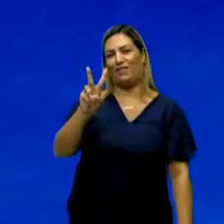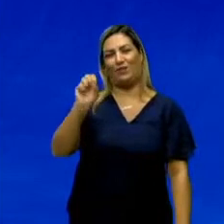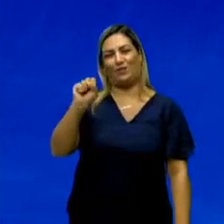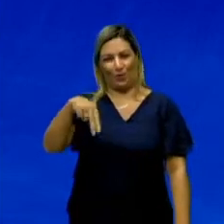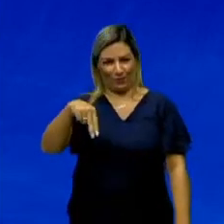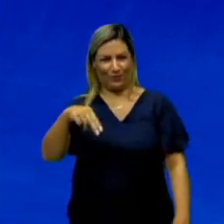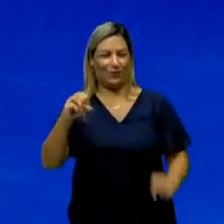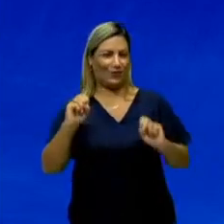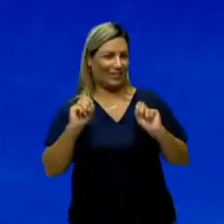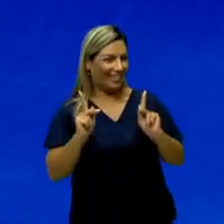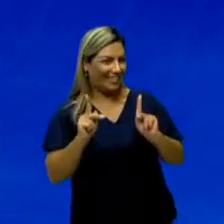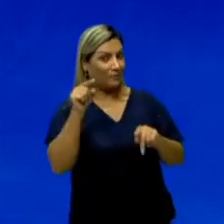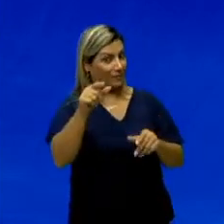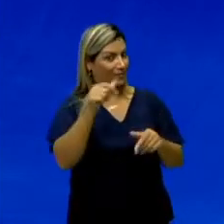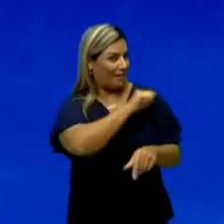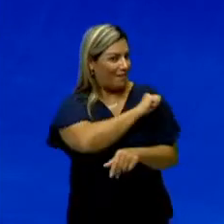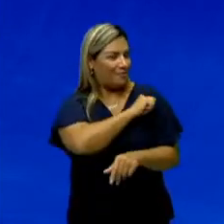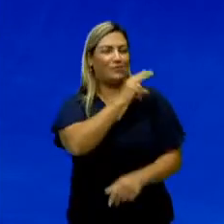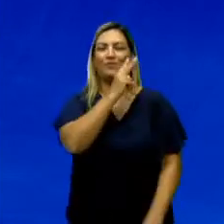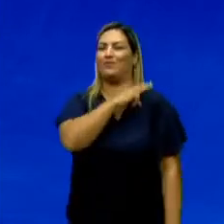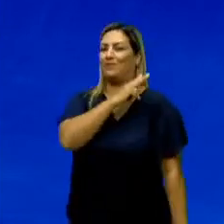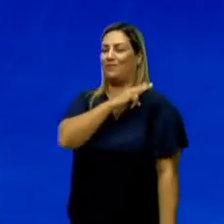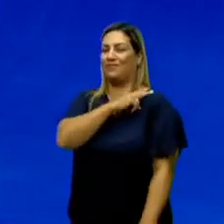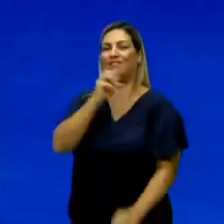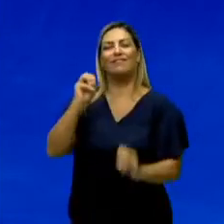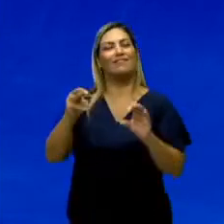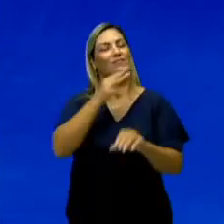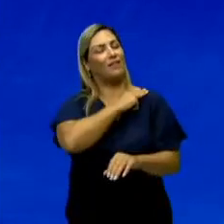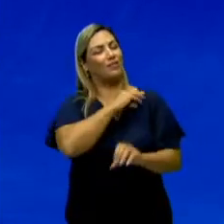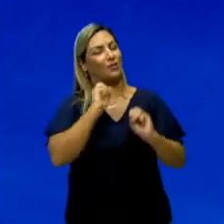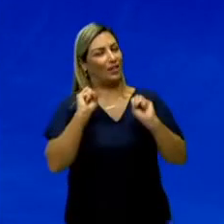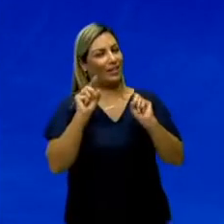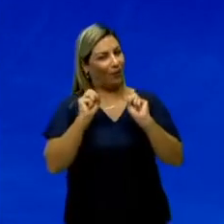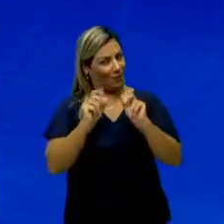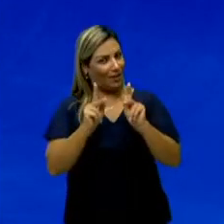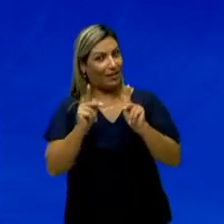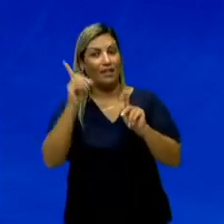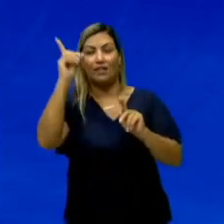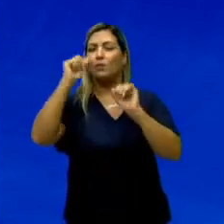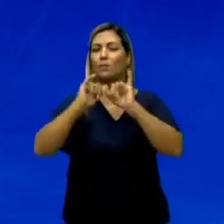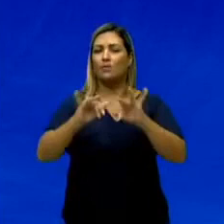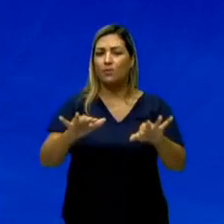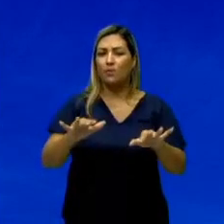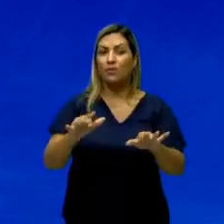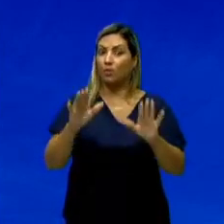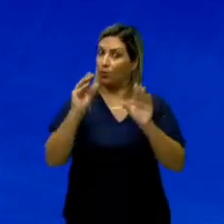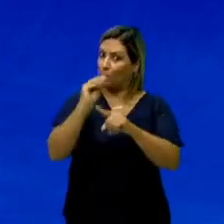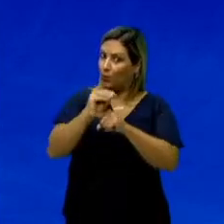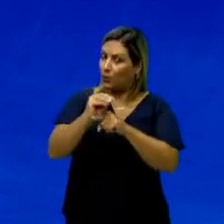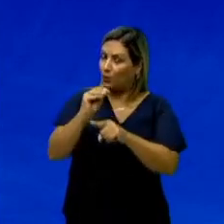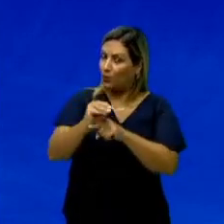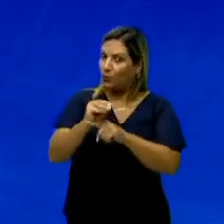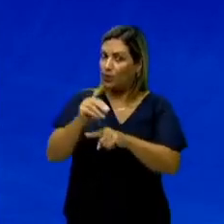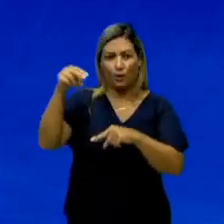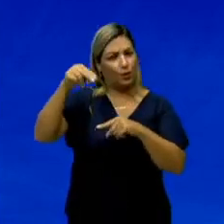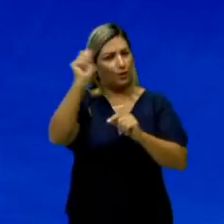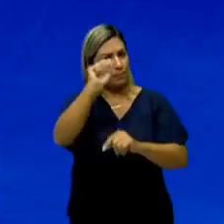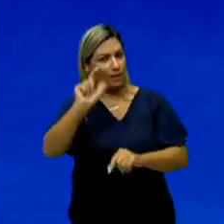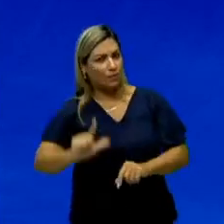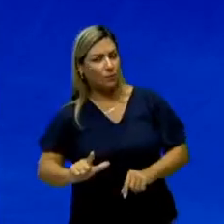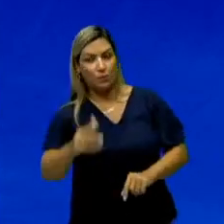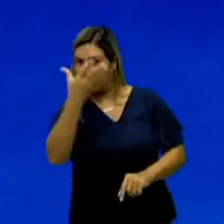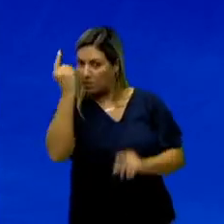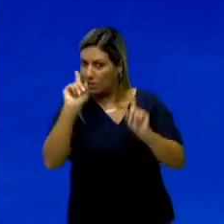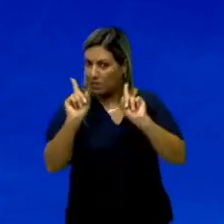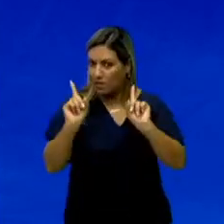Jefferson, para você que é estudante da segunda série do Ensino Médio. Fiquem com Deus, se cuidem, novembro azul, não